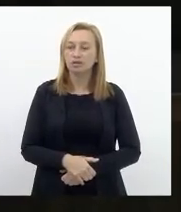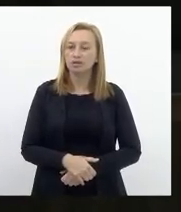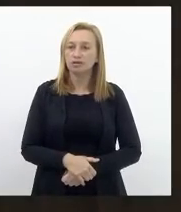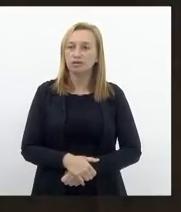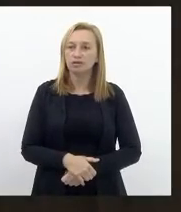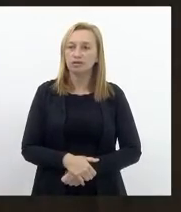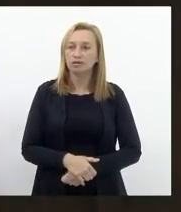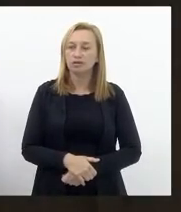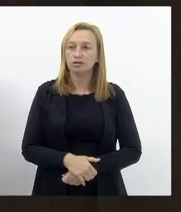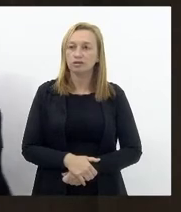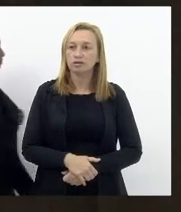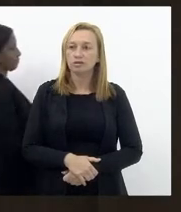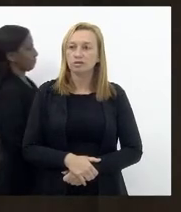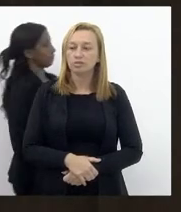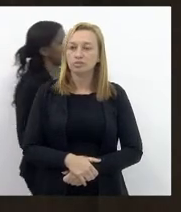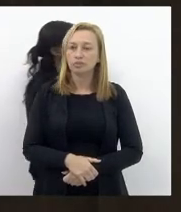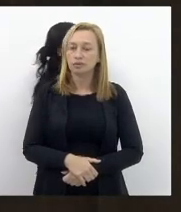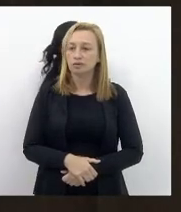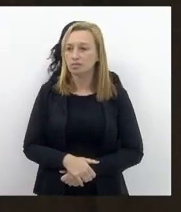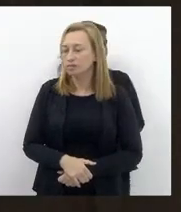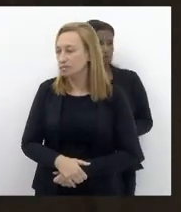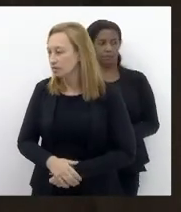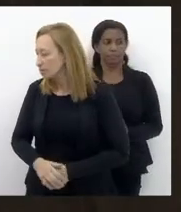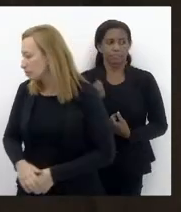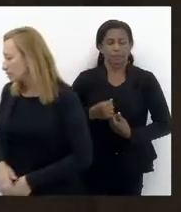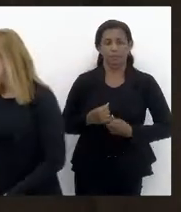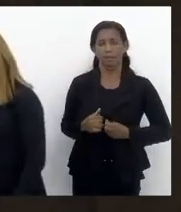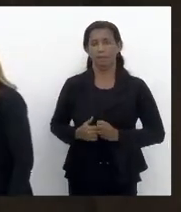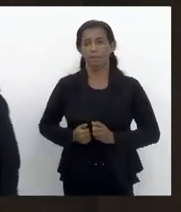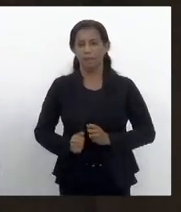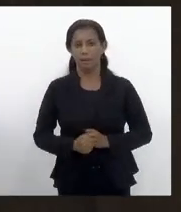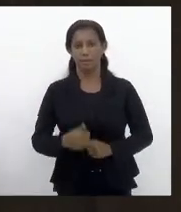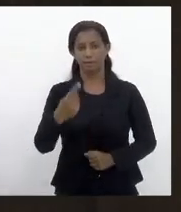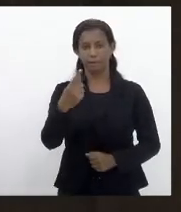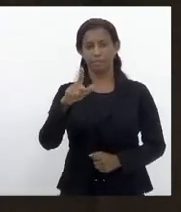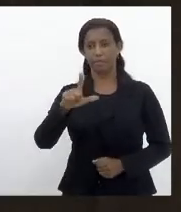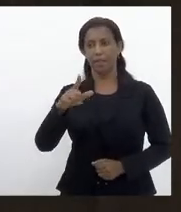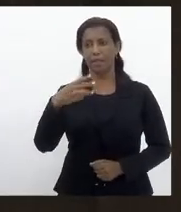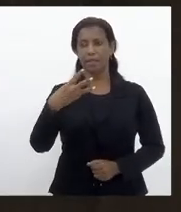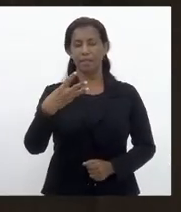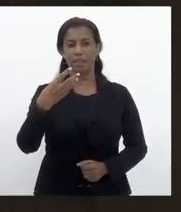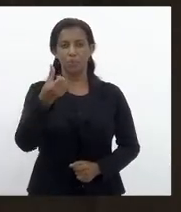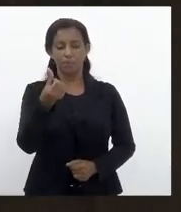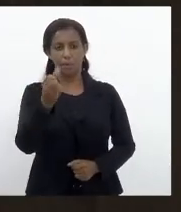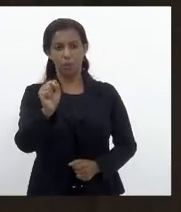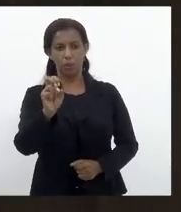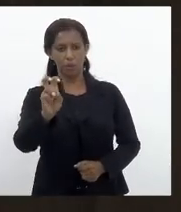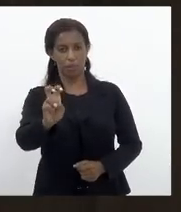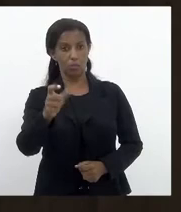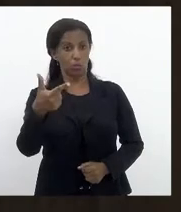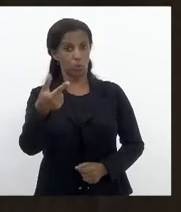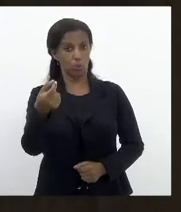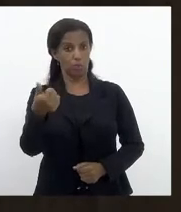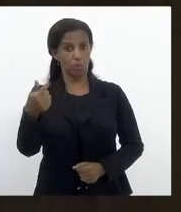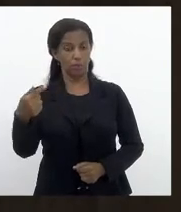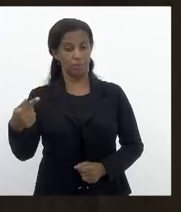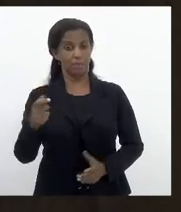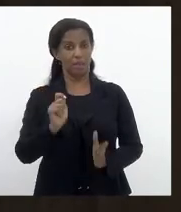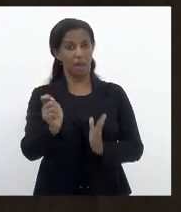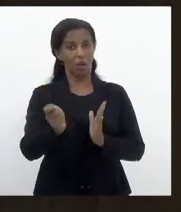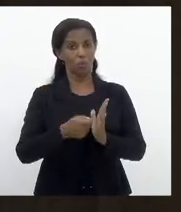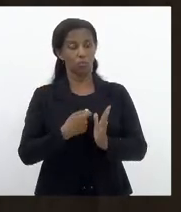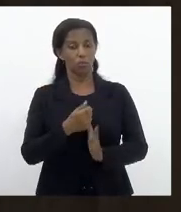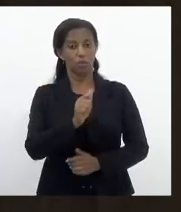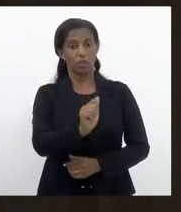ao parecer da CCJ, é pela anexação ao PL 3685, de 2017, que é de autoria do